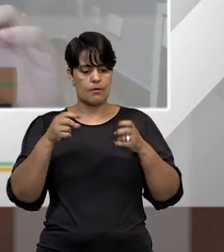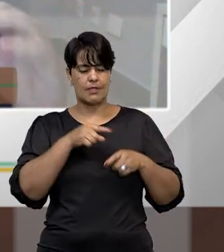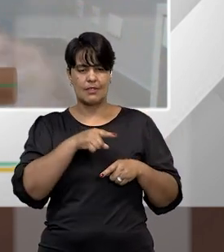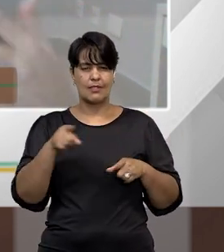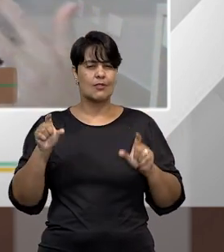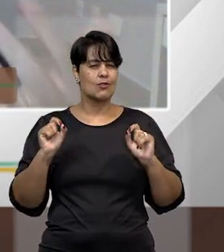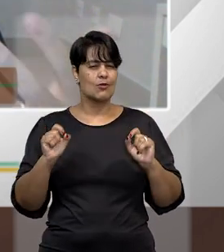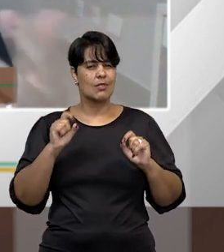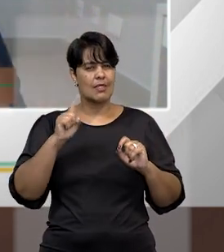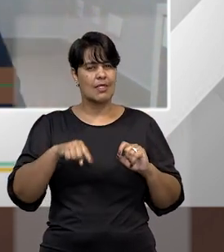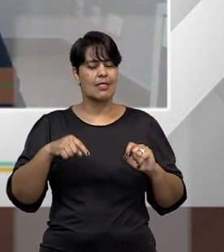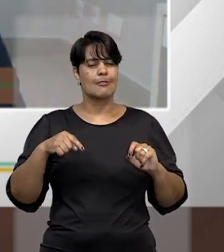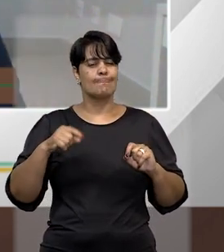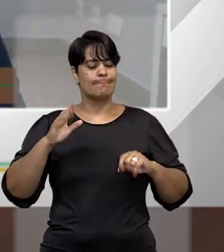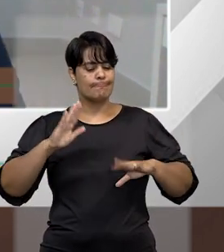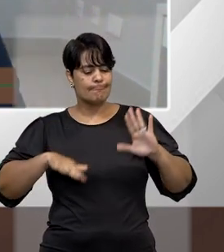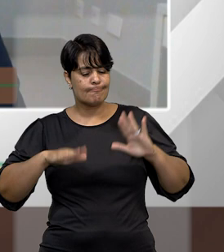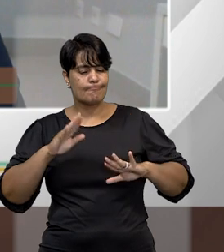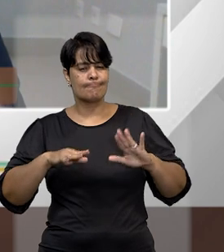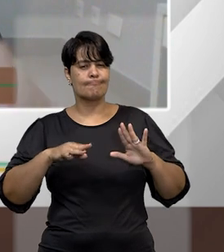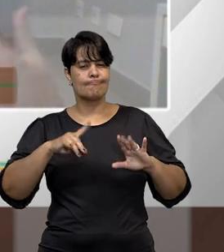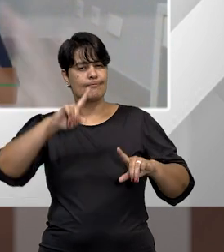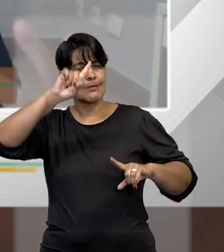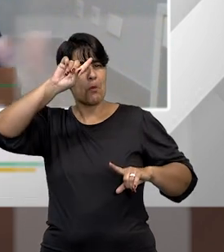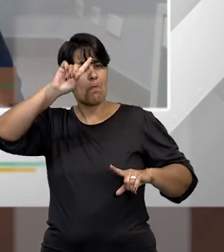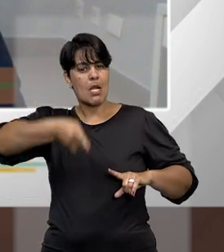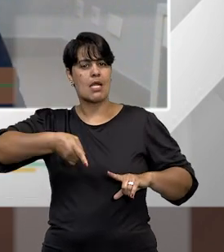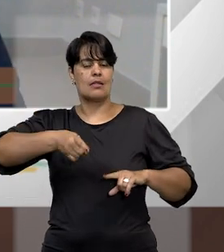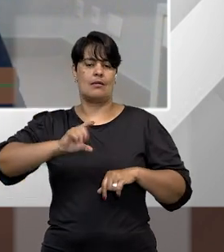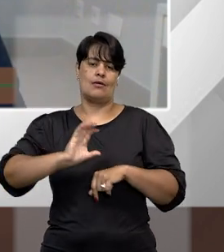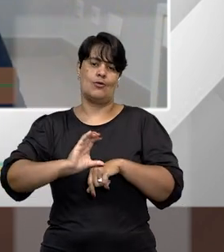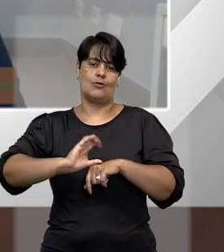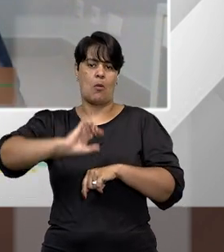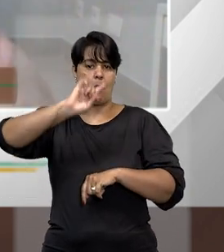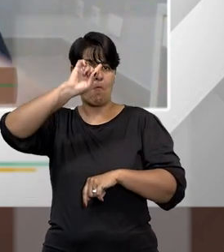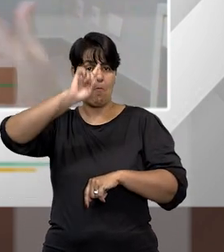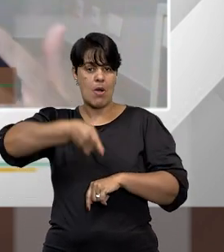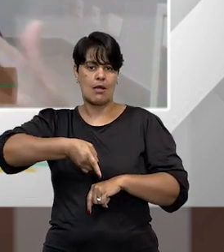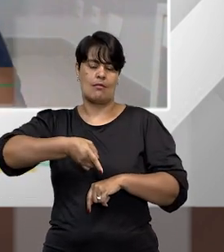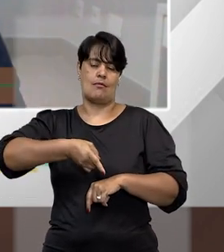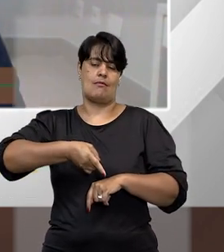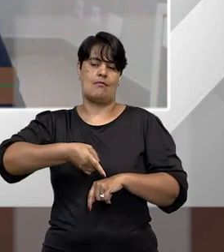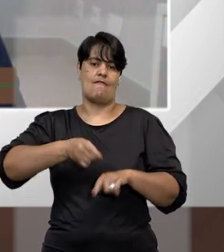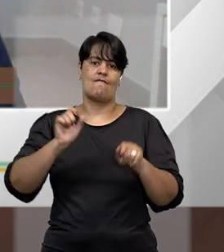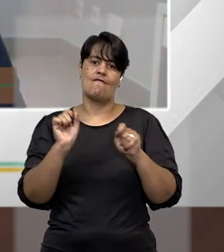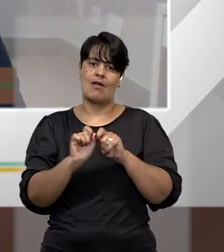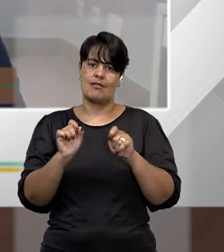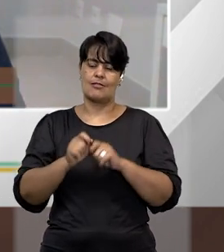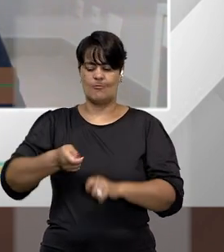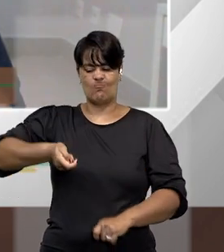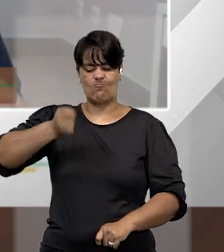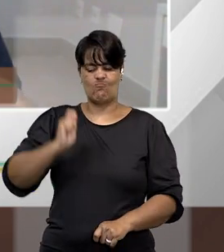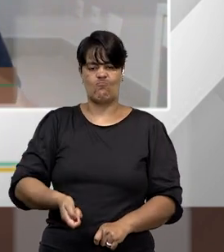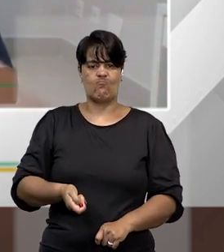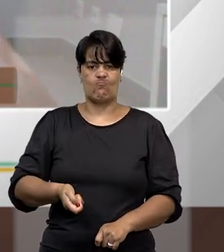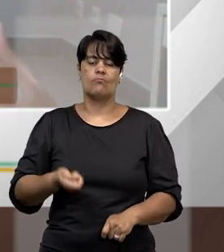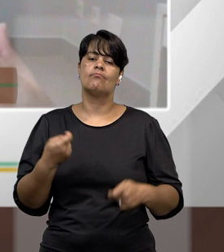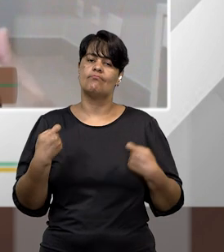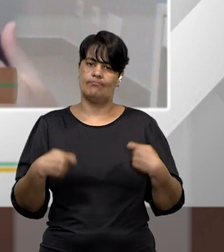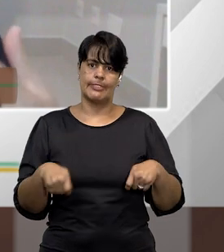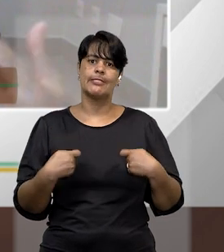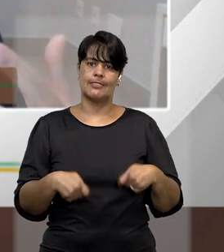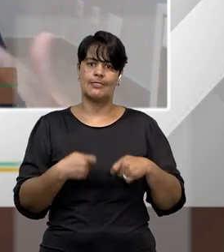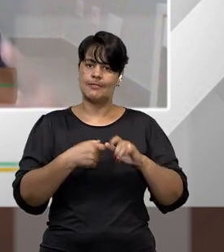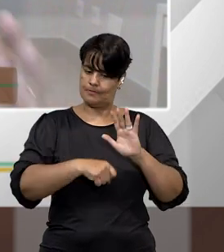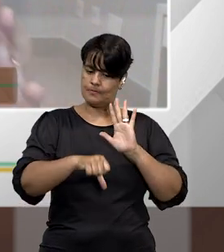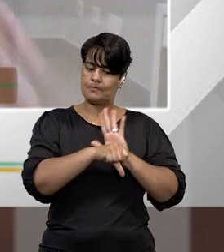expressa determinação da Constituição, um mandado expresso para que a Constituição criminalizasse e criminalizasse com uma